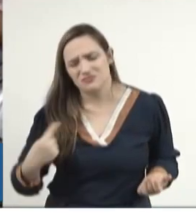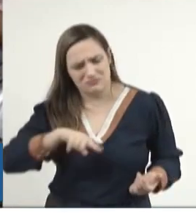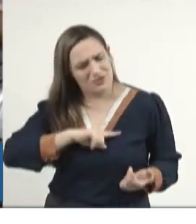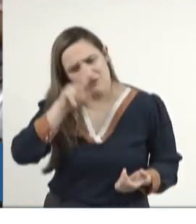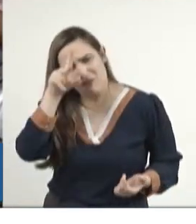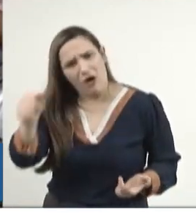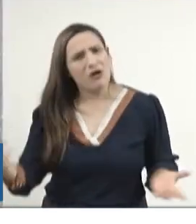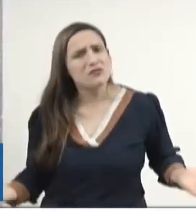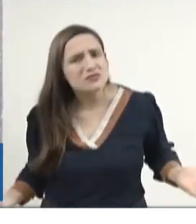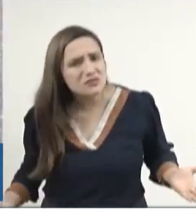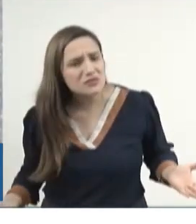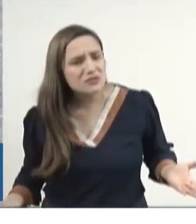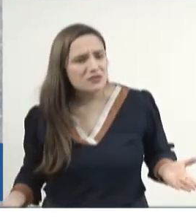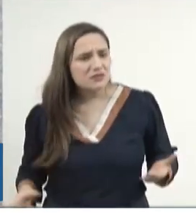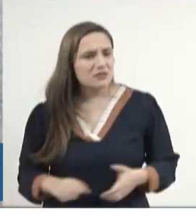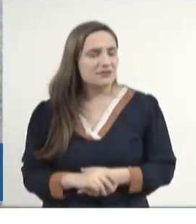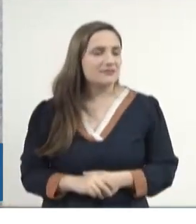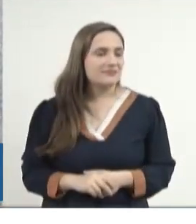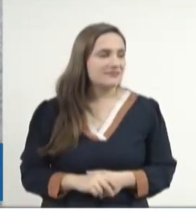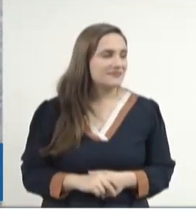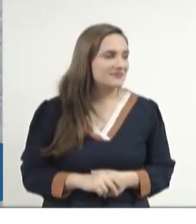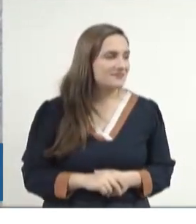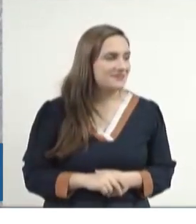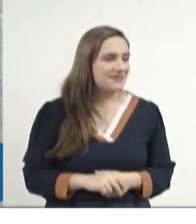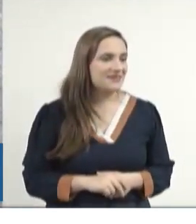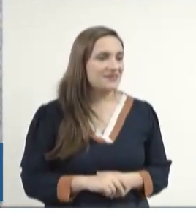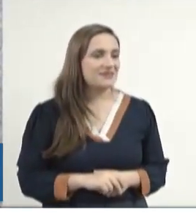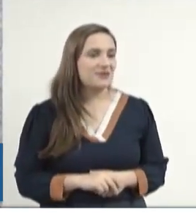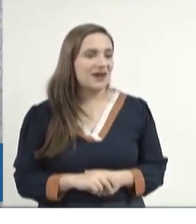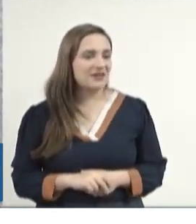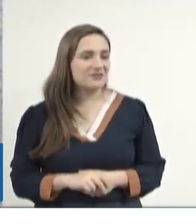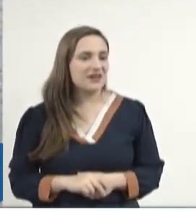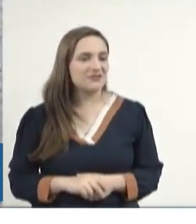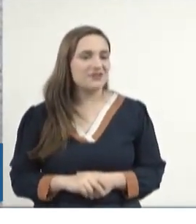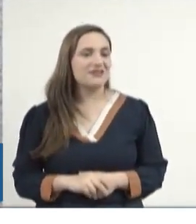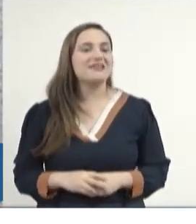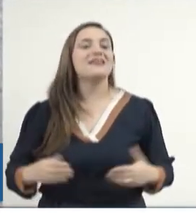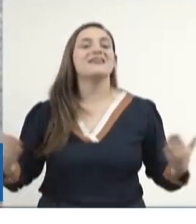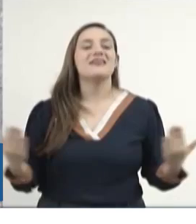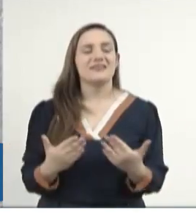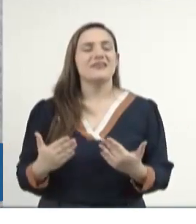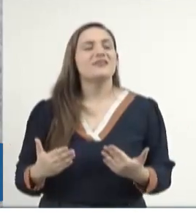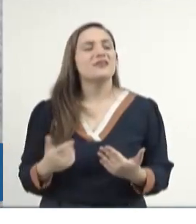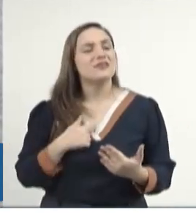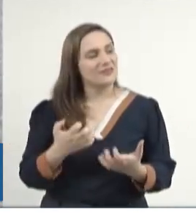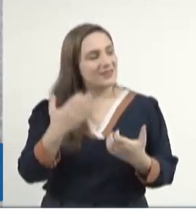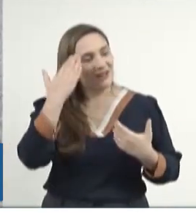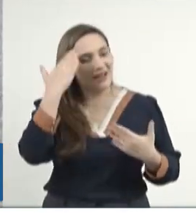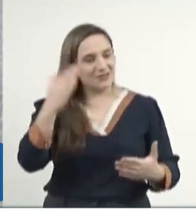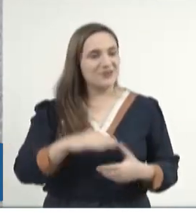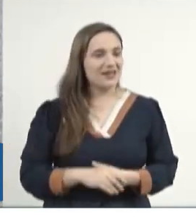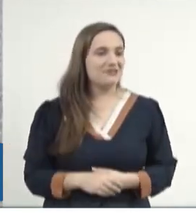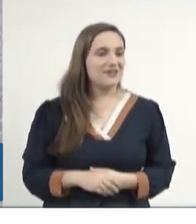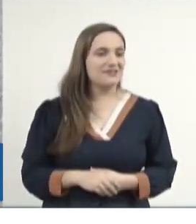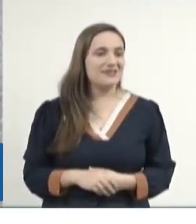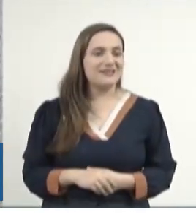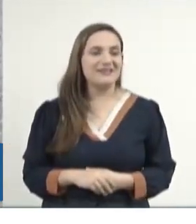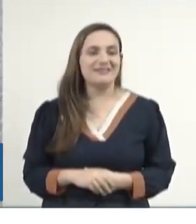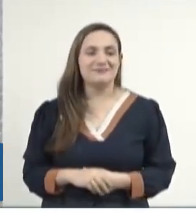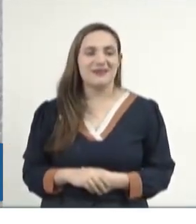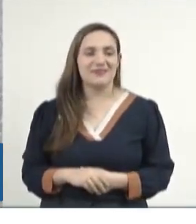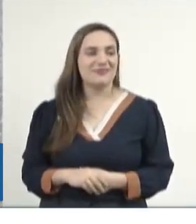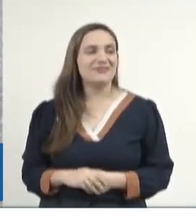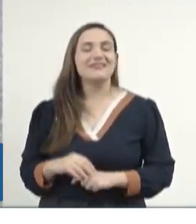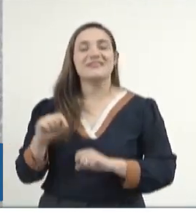fortes. E a gente não pode mais errar. E eu agradeço essa oportunidade aqui de estar dizendo,